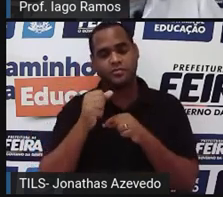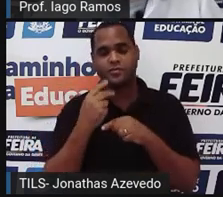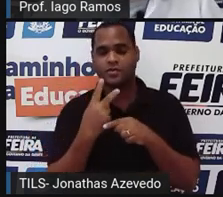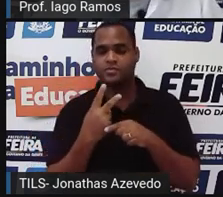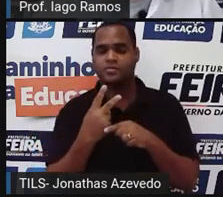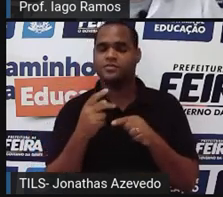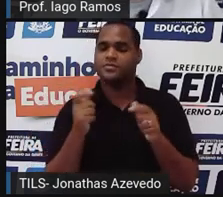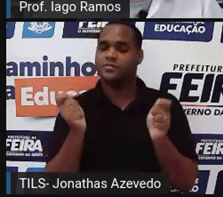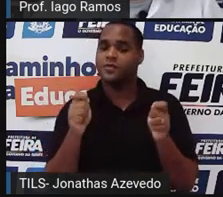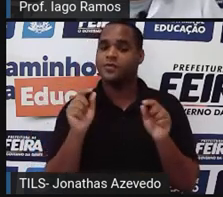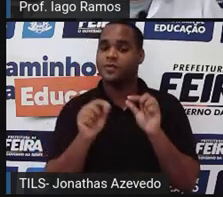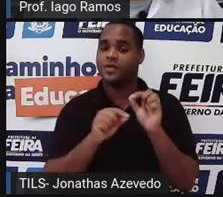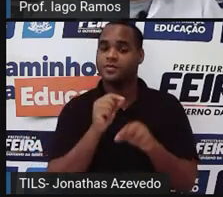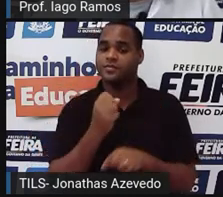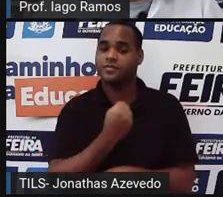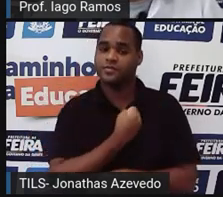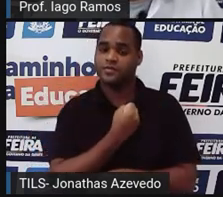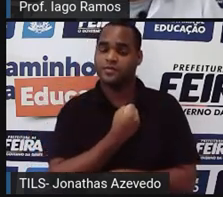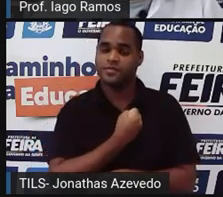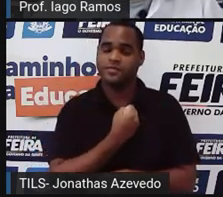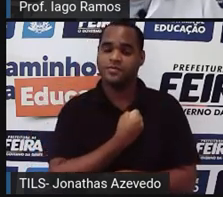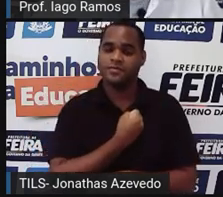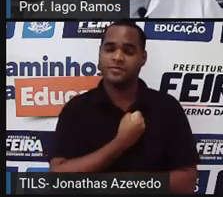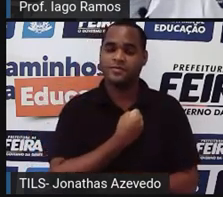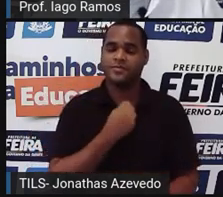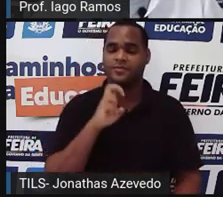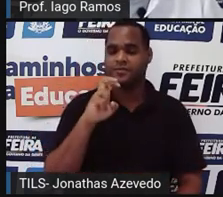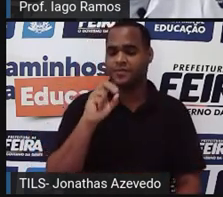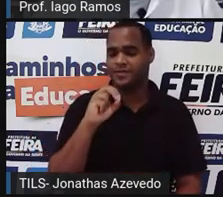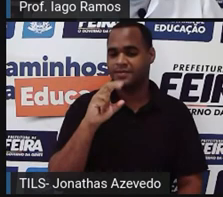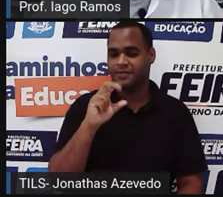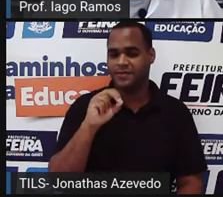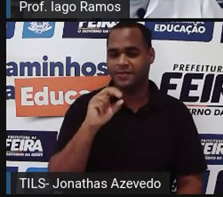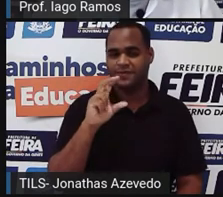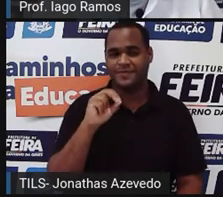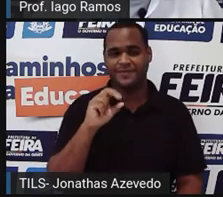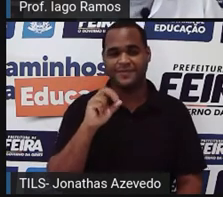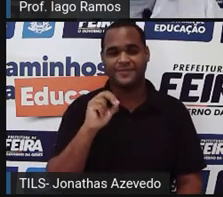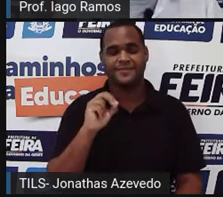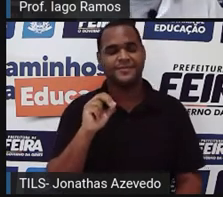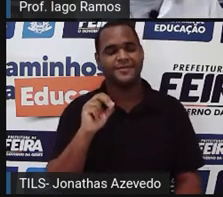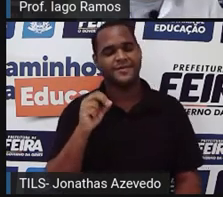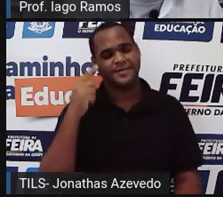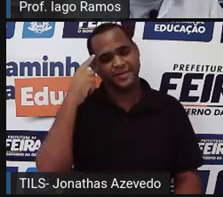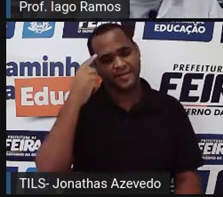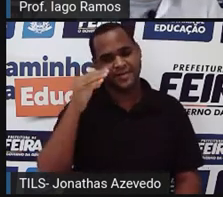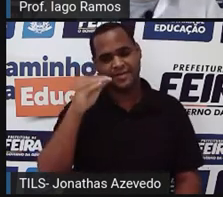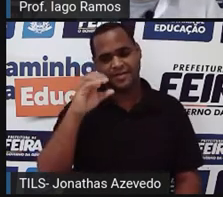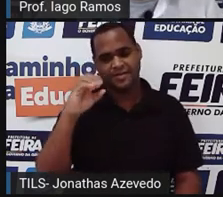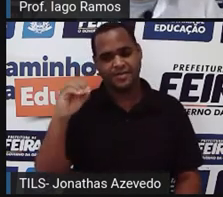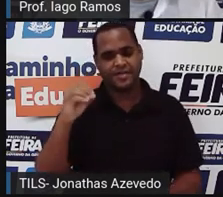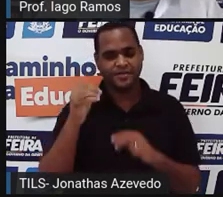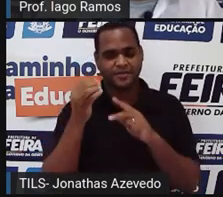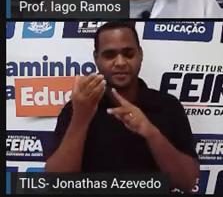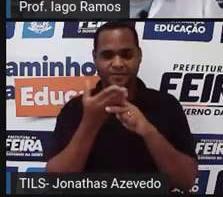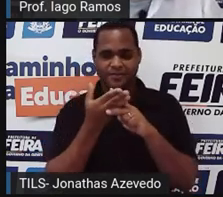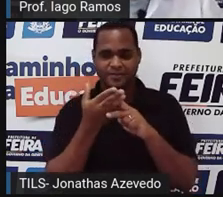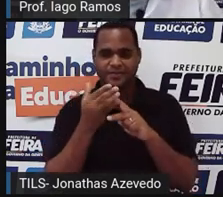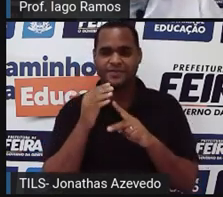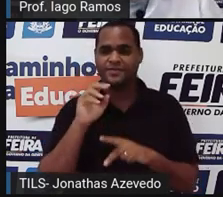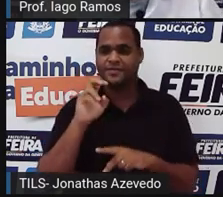Só pode ser o número 50, tá? Porque 100 dividido por 50